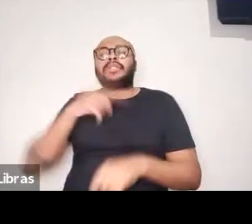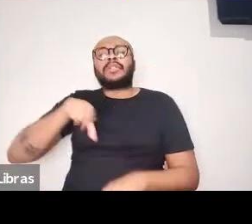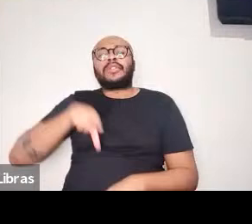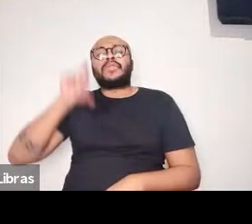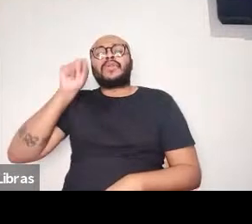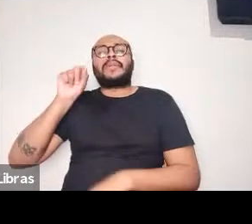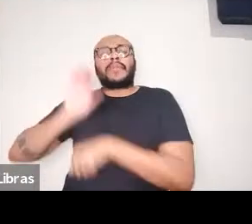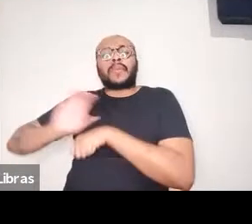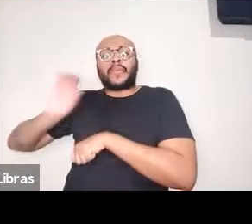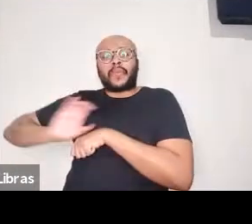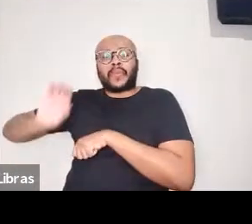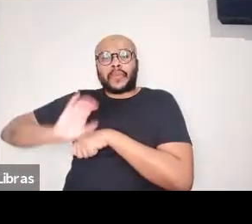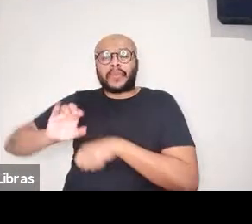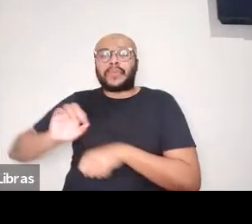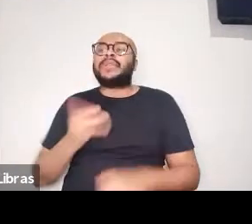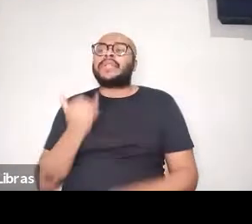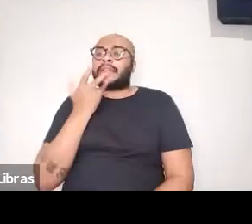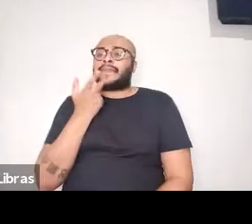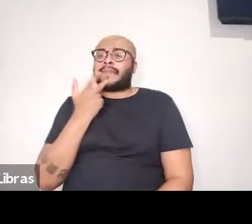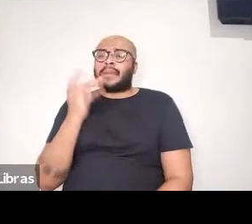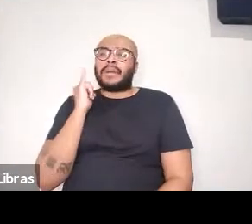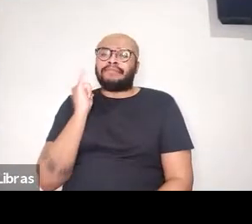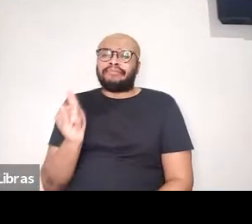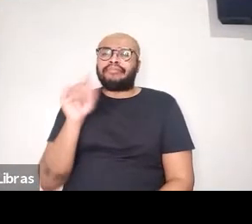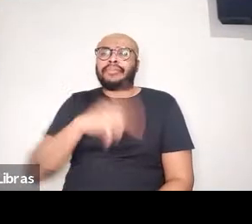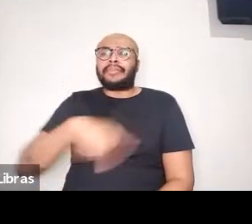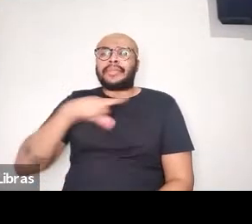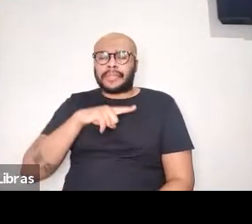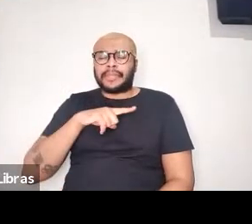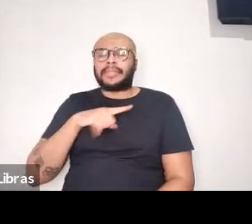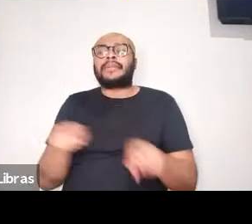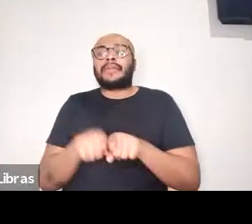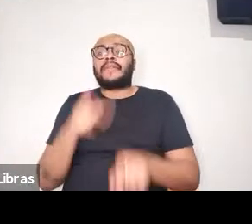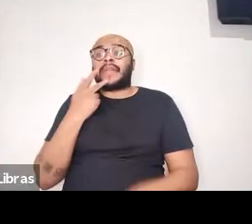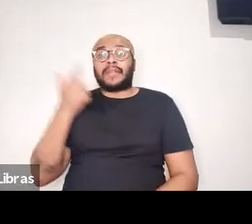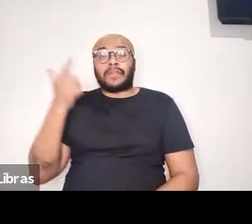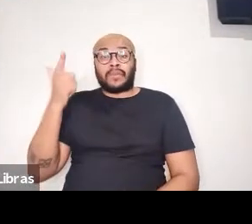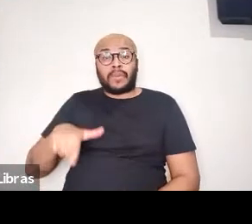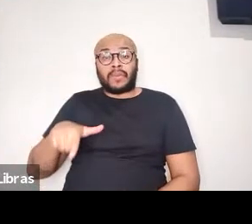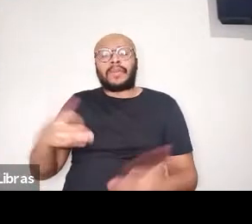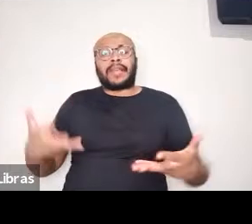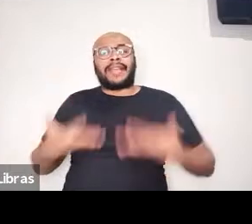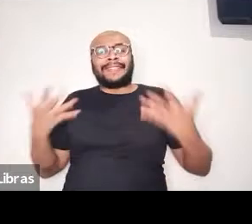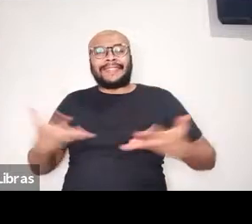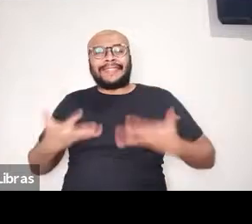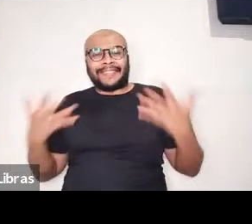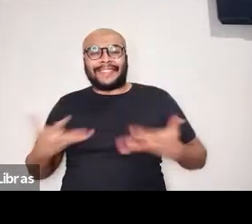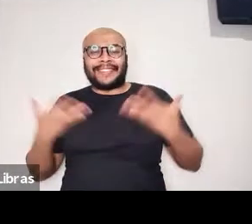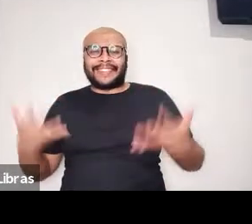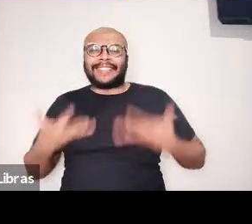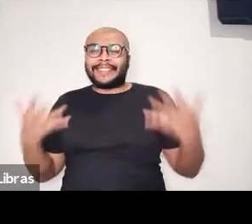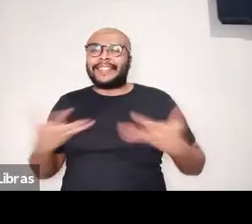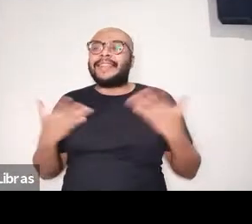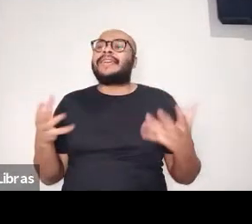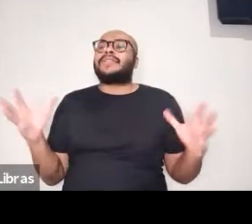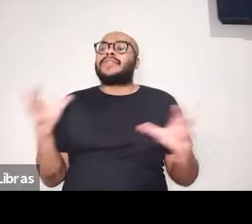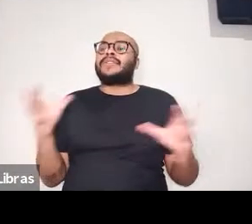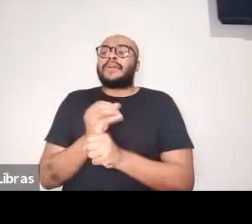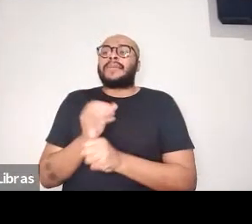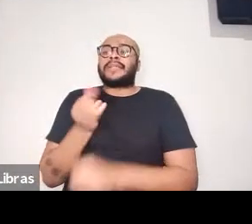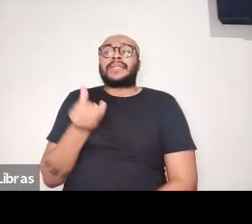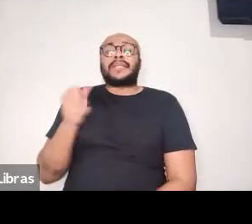que, como já foi dito também, e não custa dizer da nossa alegria, conta com 68